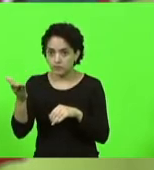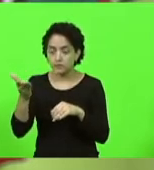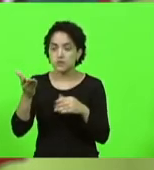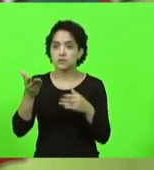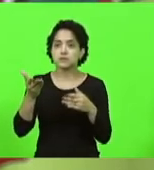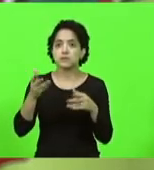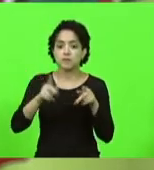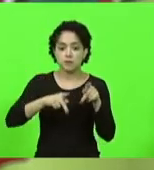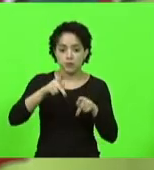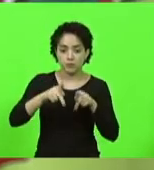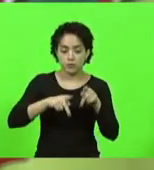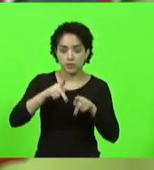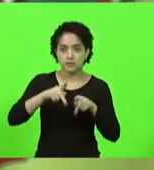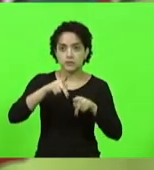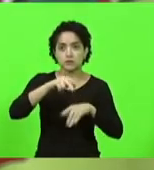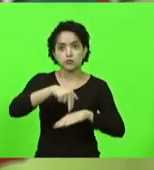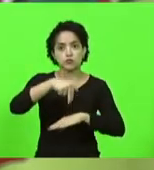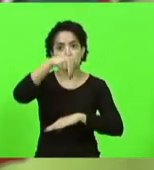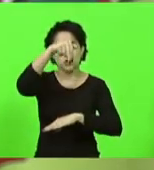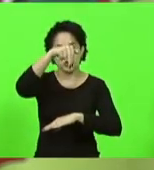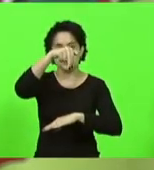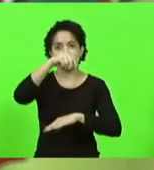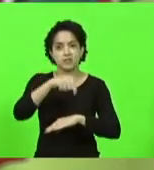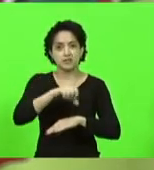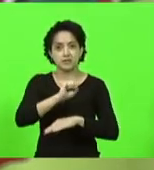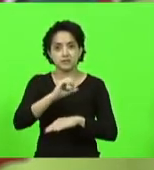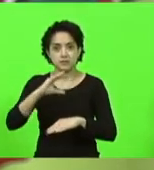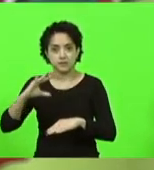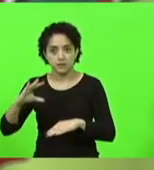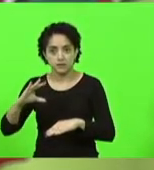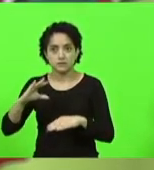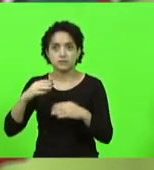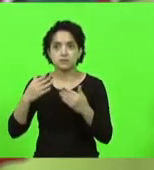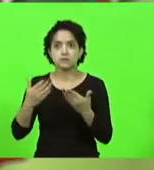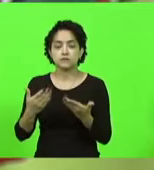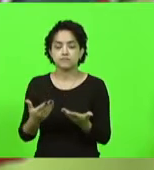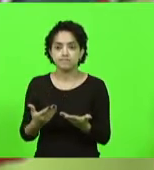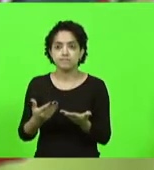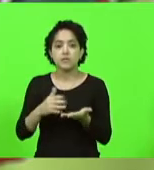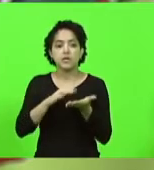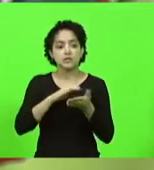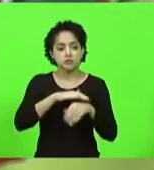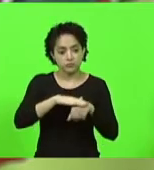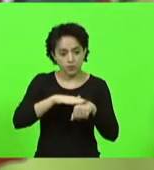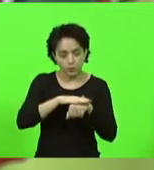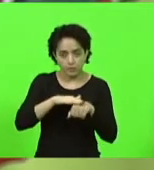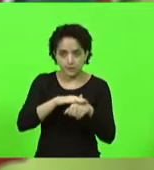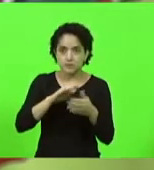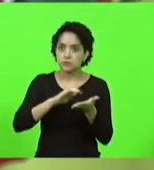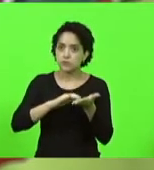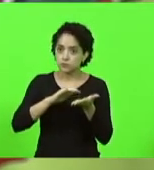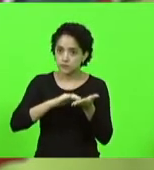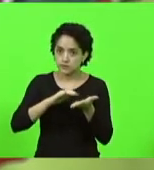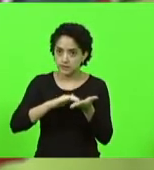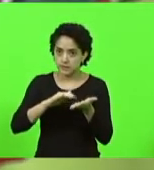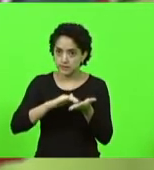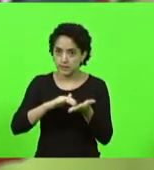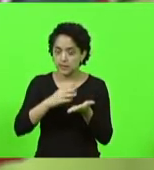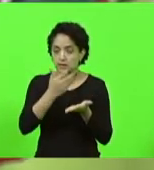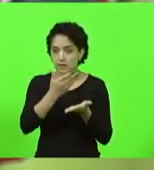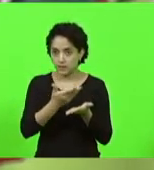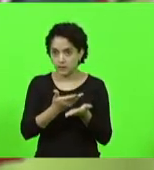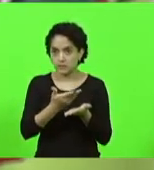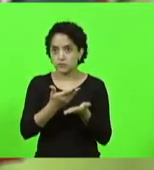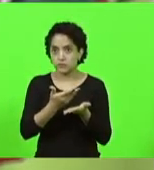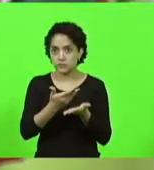Planalto Norte. nós estamos conversando diuturnamente com o secretário Tiago Vieira que é um